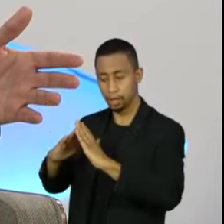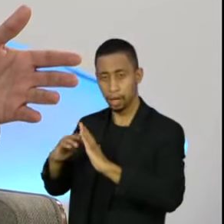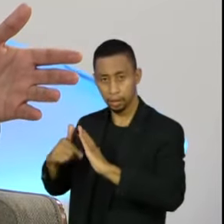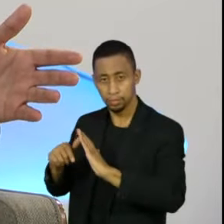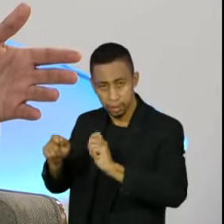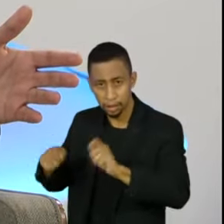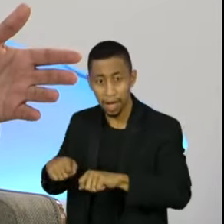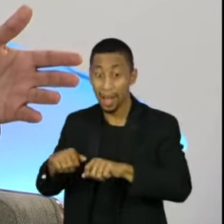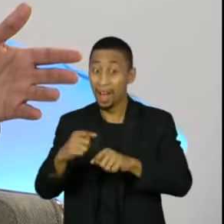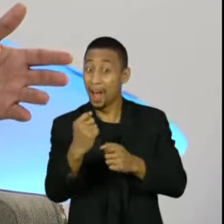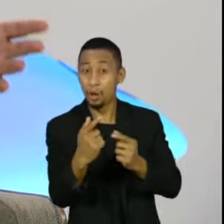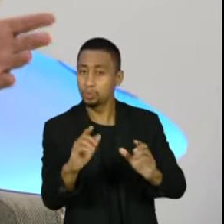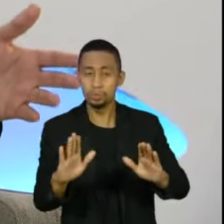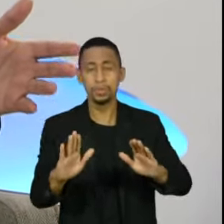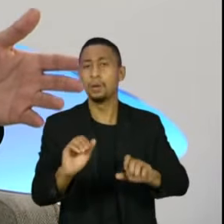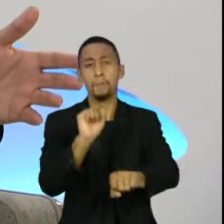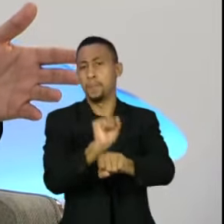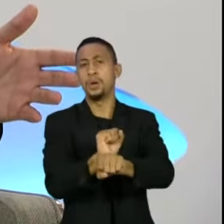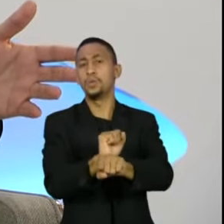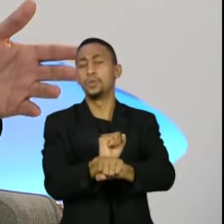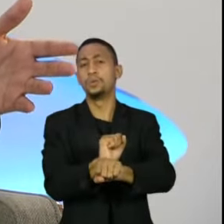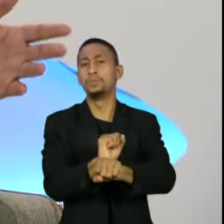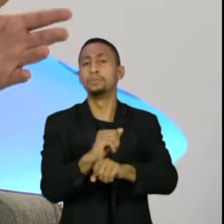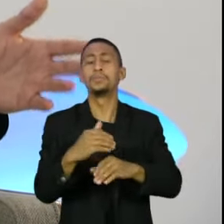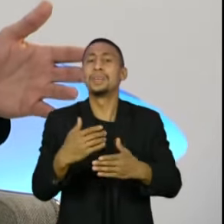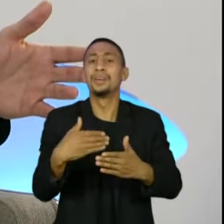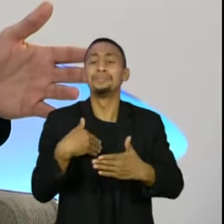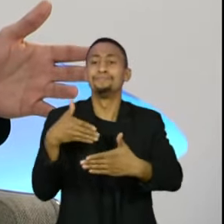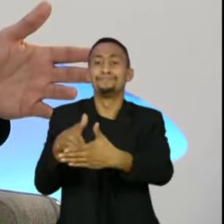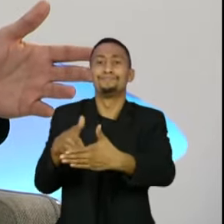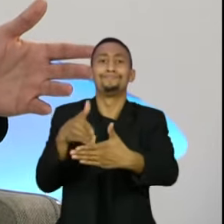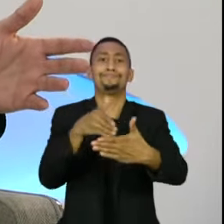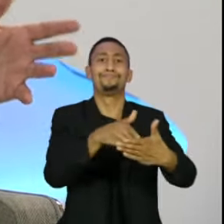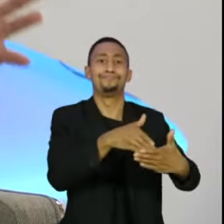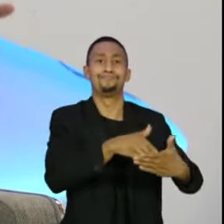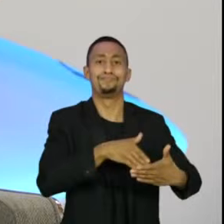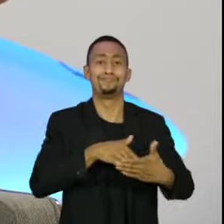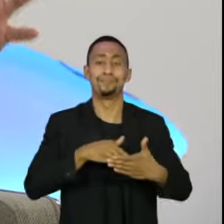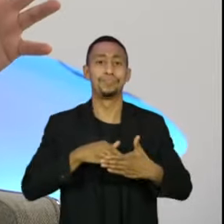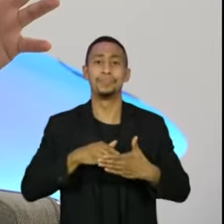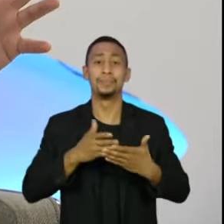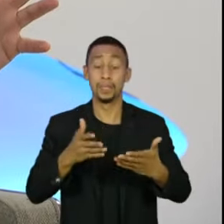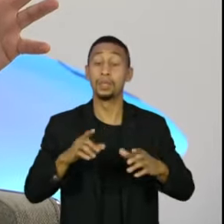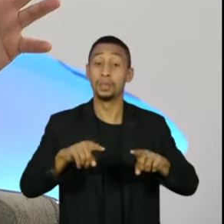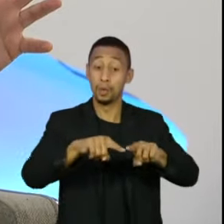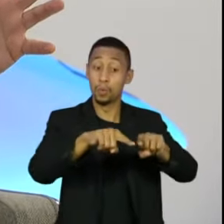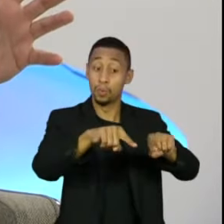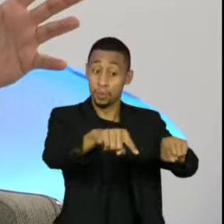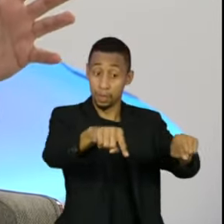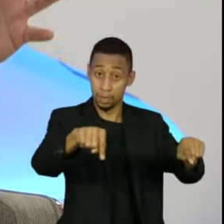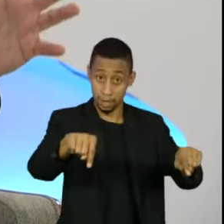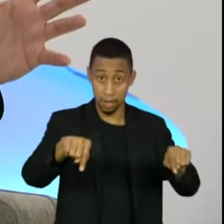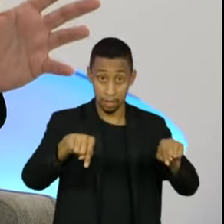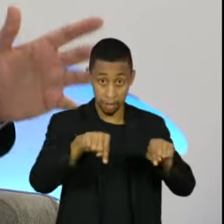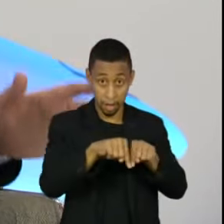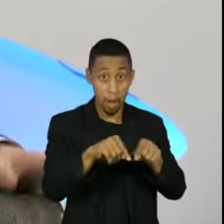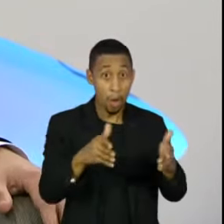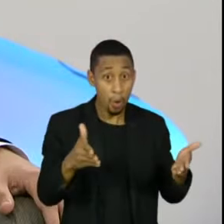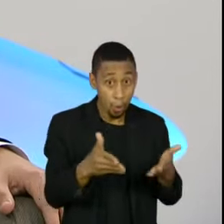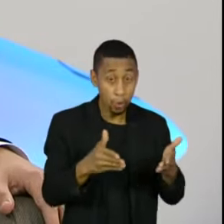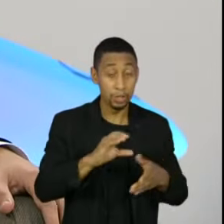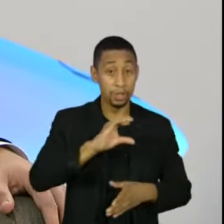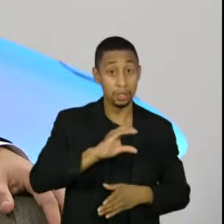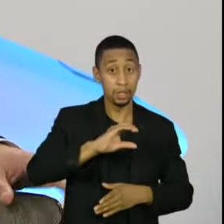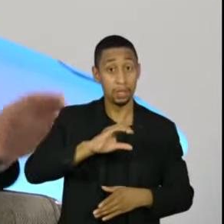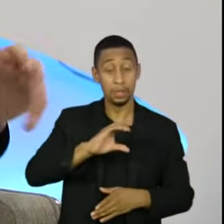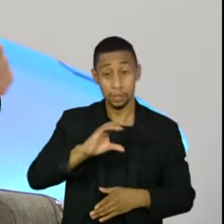técnicas que precisam ser ultrapassadas, de dificuldades técnicas que nós temos, que nós vamos transpor. Nós temos uma sala, hoje, reservada, que é a da CCJ, Plenário